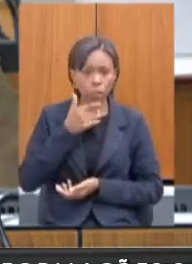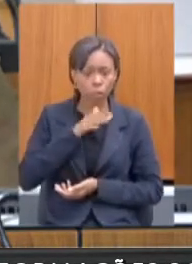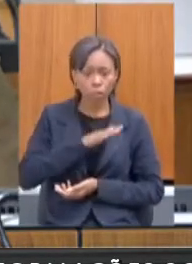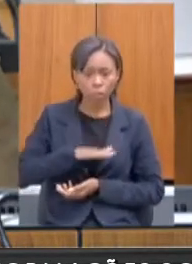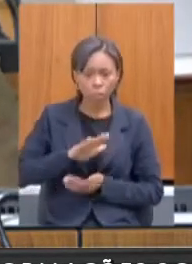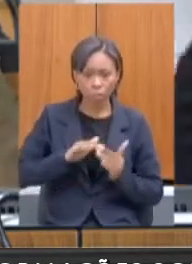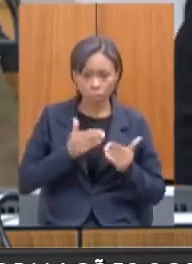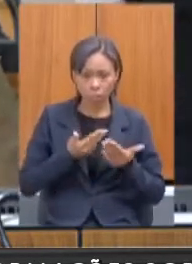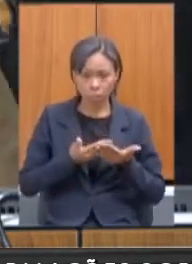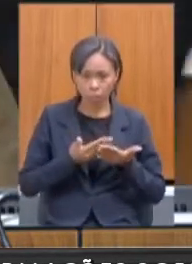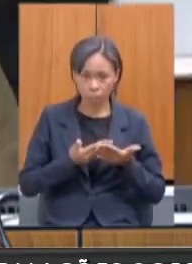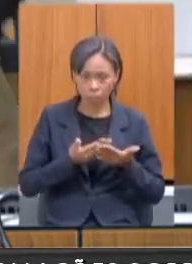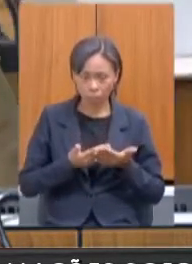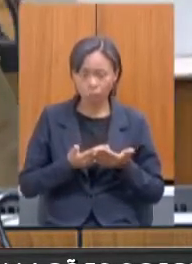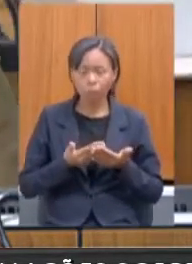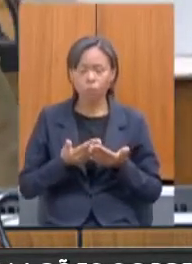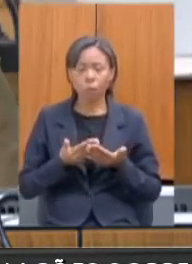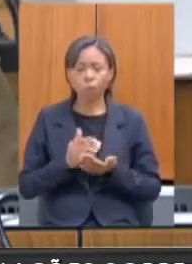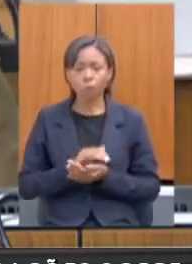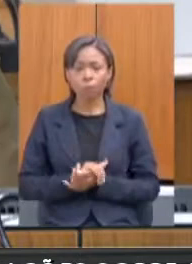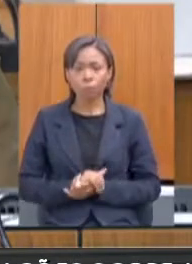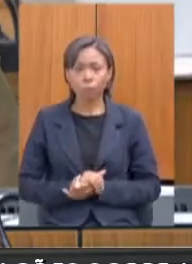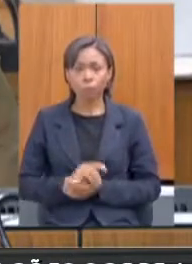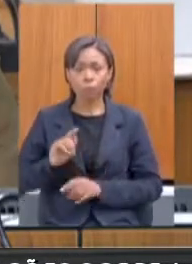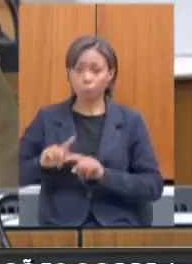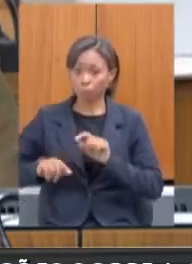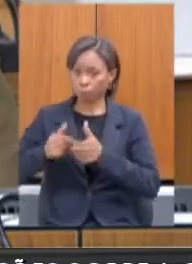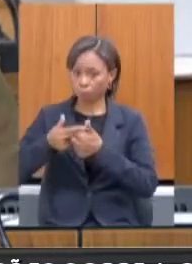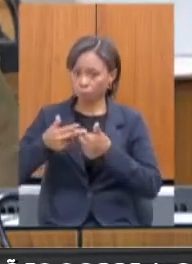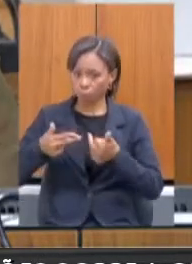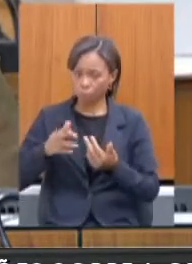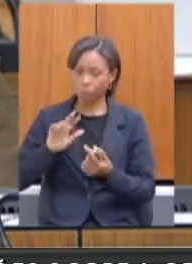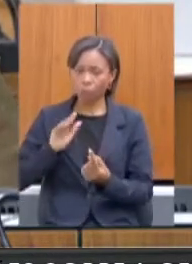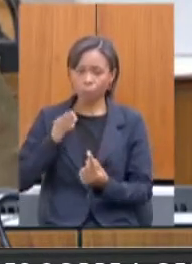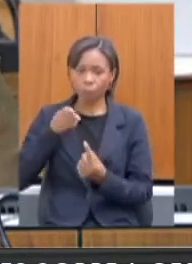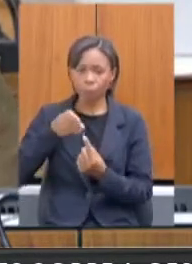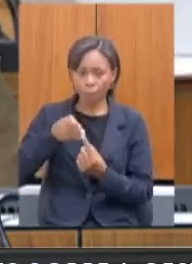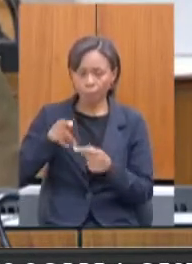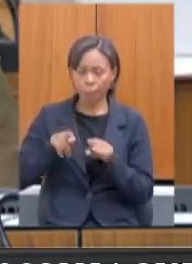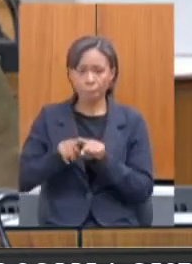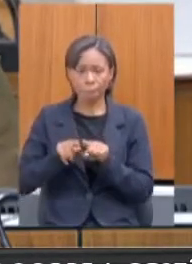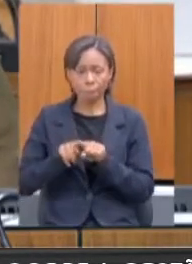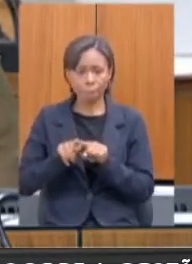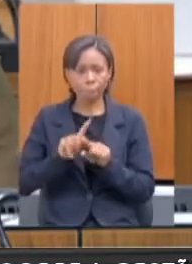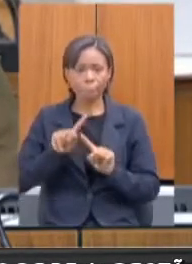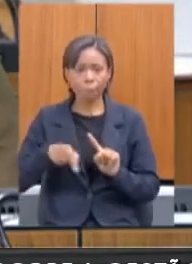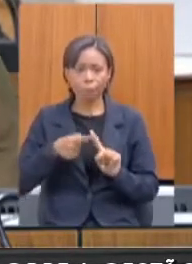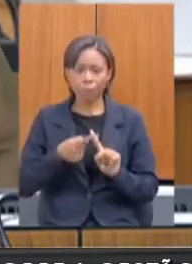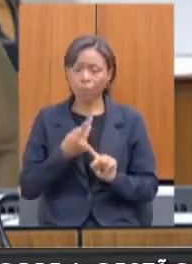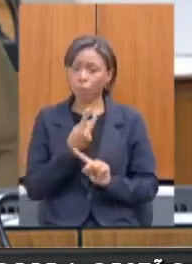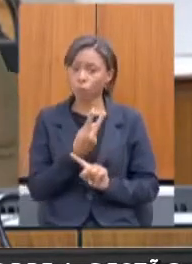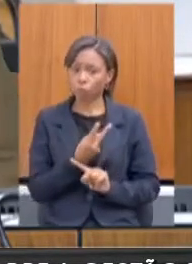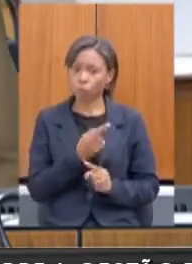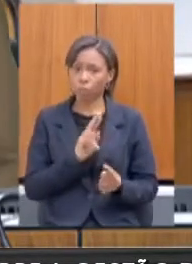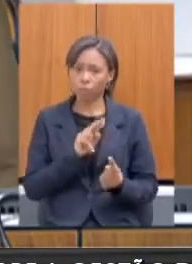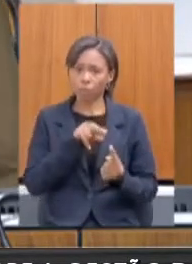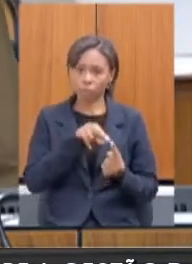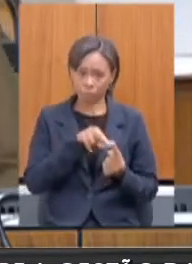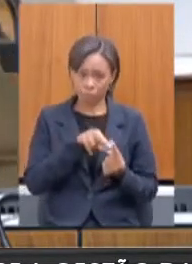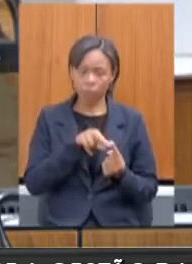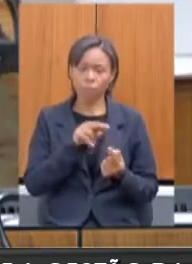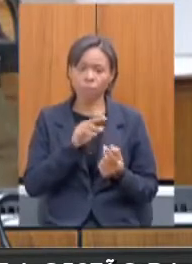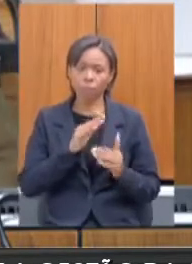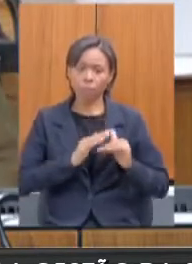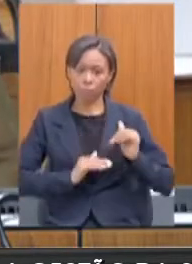referência e fizemos duas referências técnicas publicadas em todos os municípios. E aqui também eu quero destacar